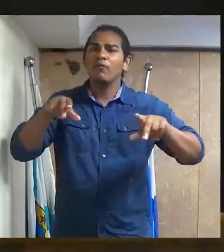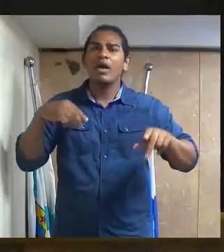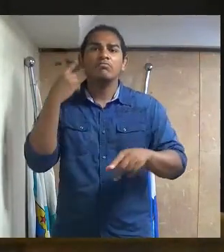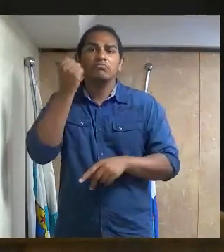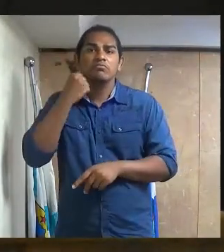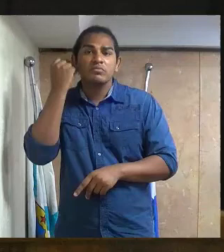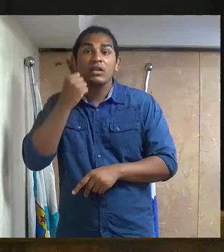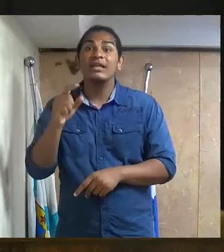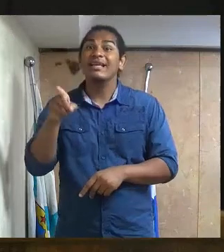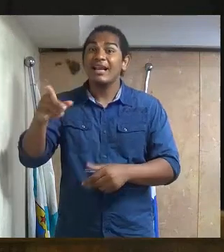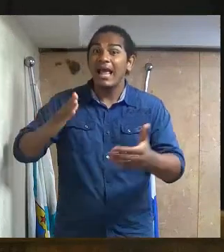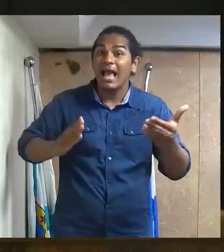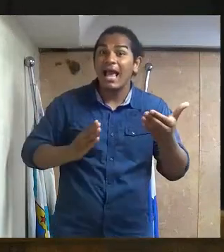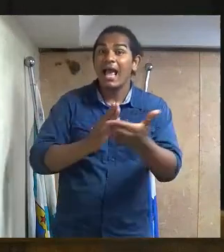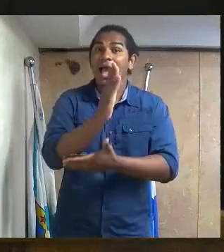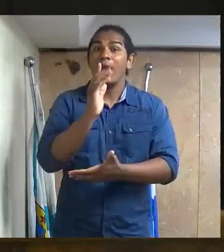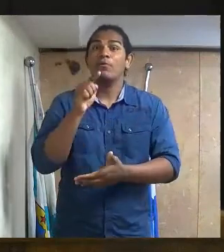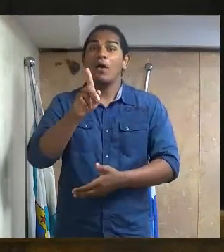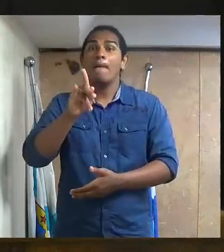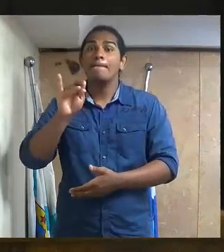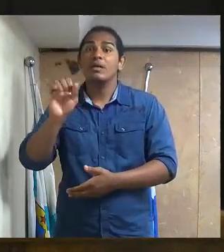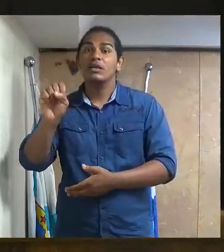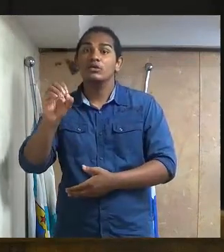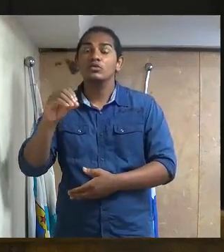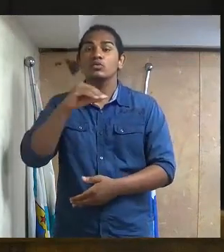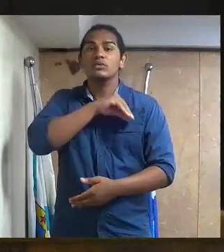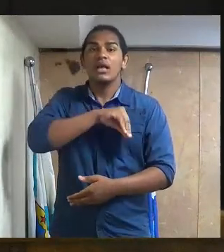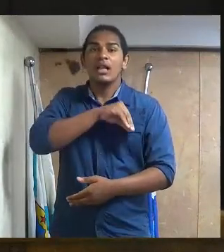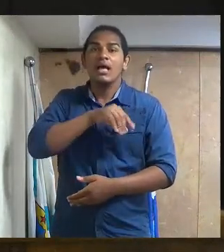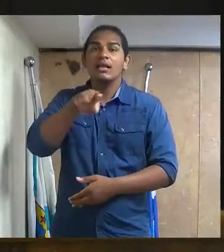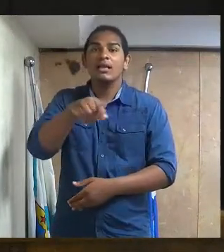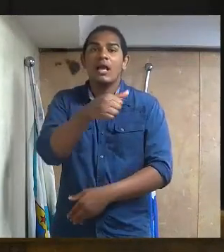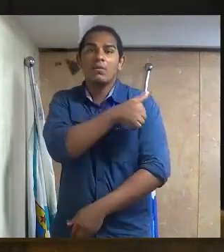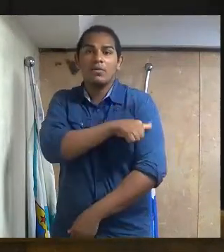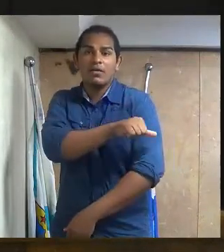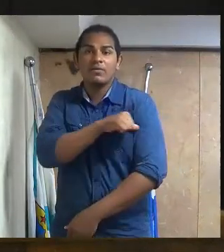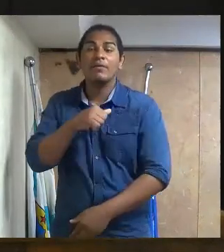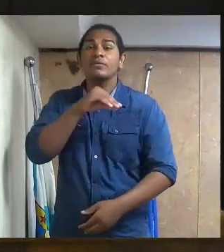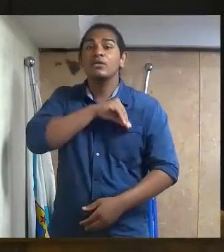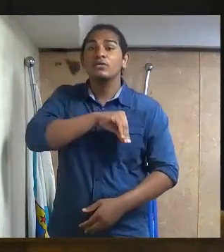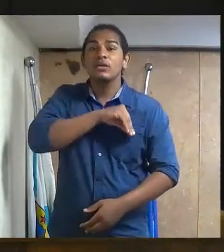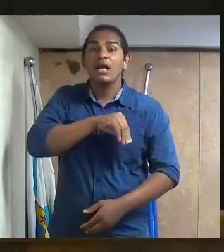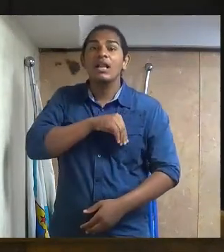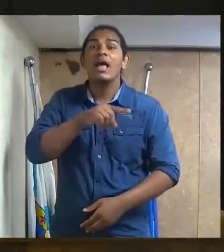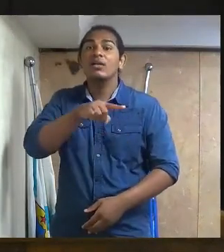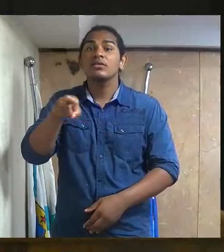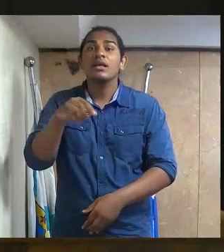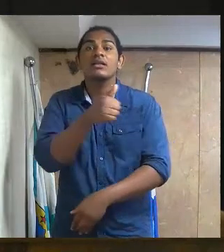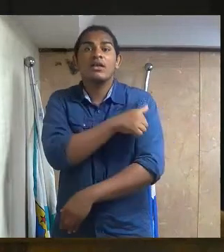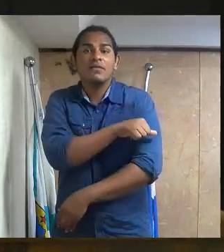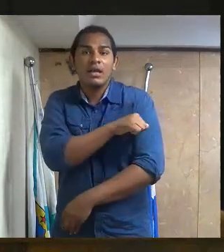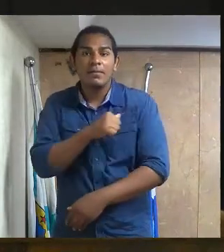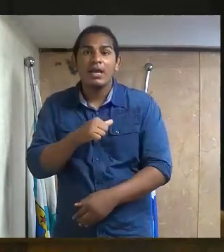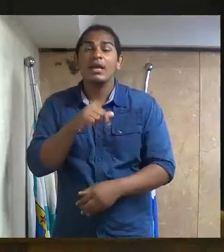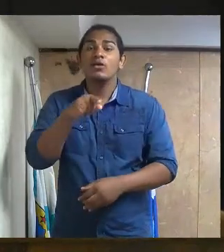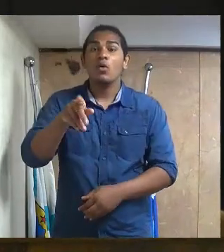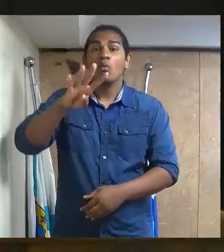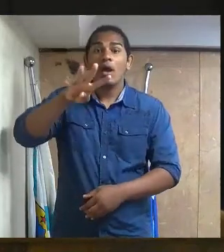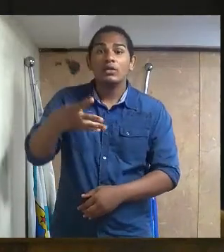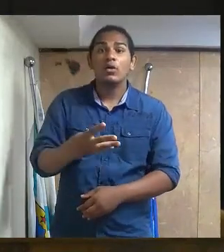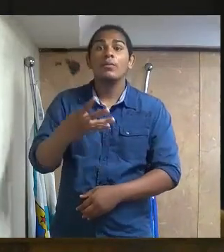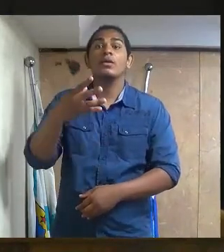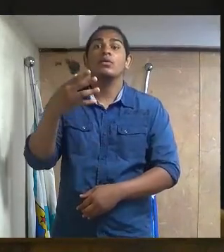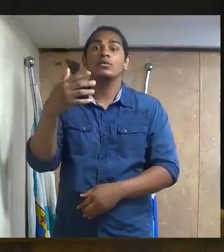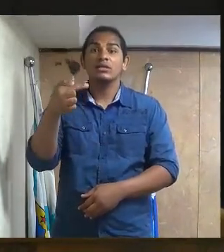ali aprovado um piso salarial para a enfermagem, um salário para o enfermeiro e a enfermeira de R$.750,